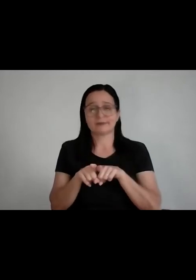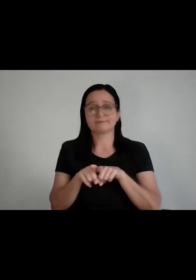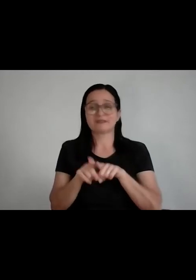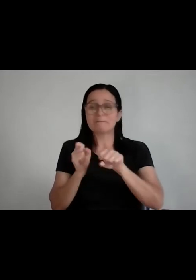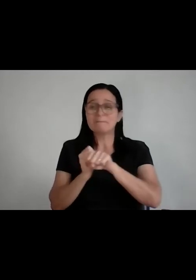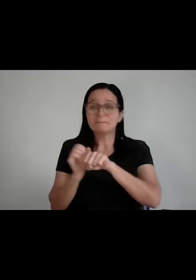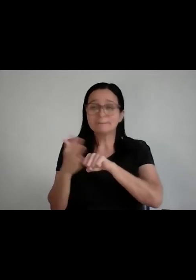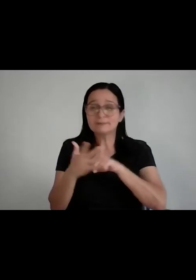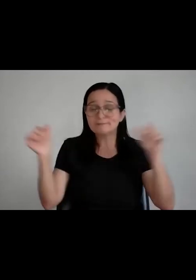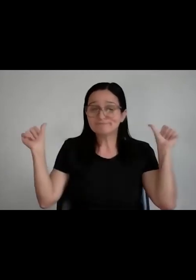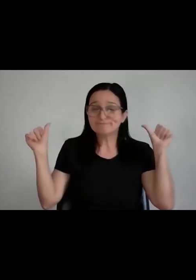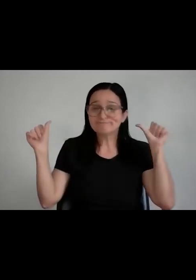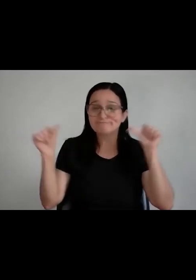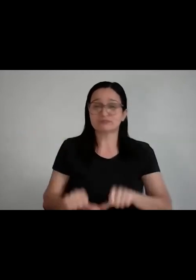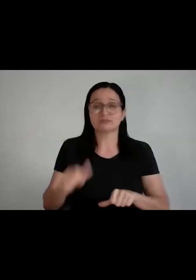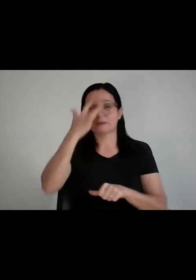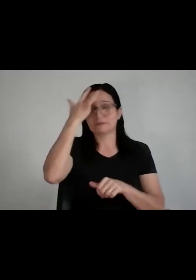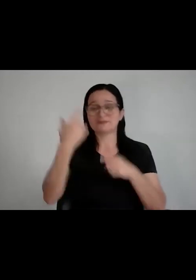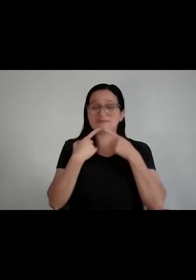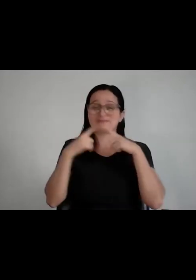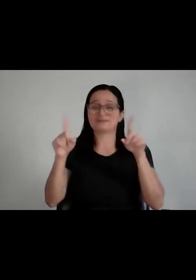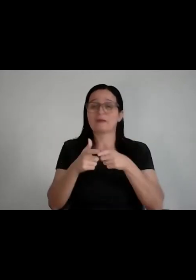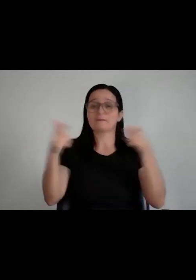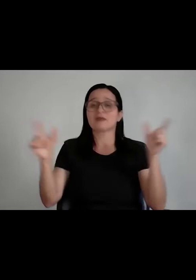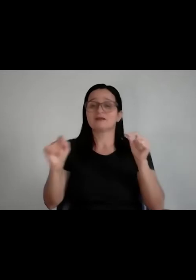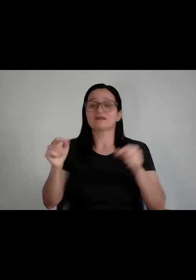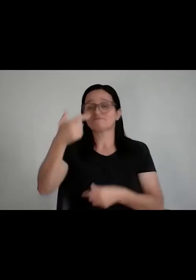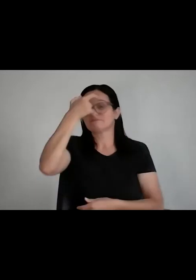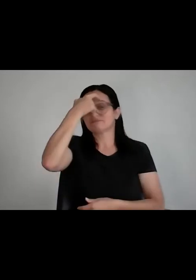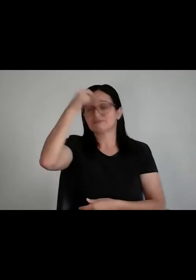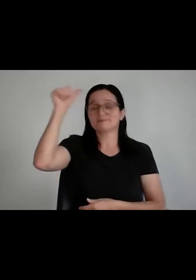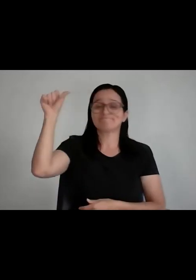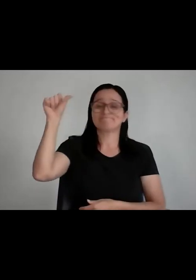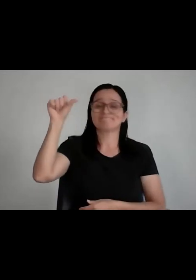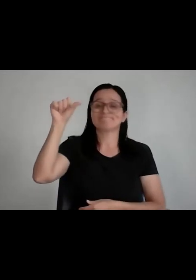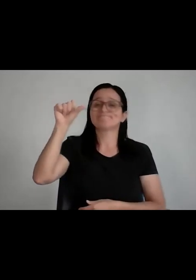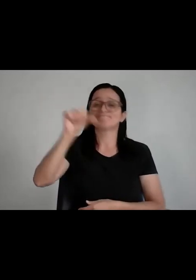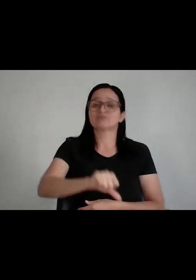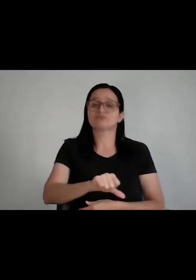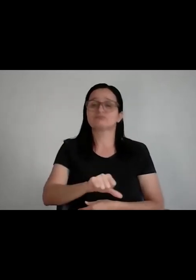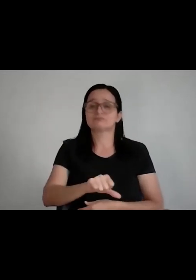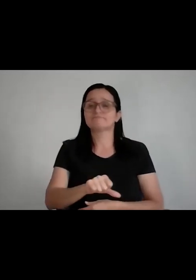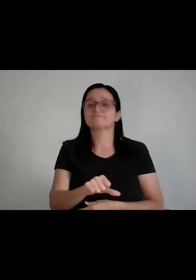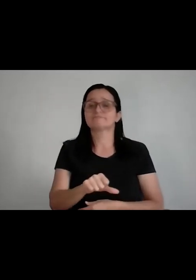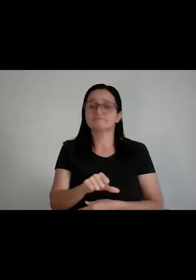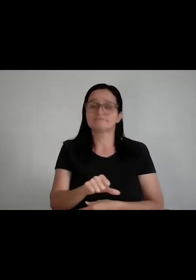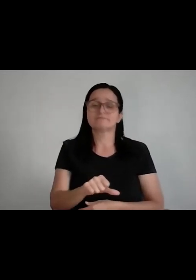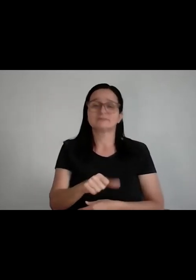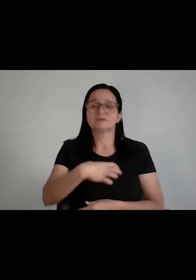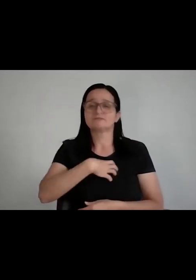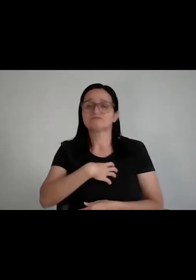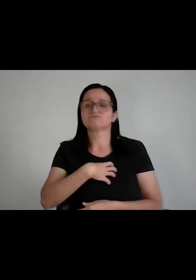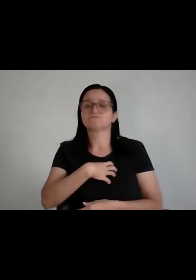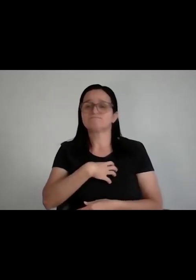reclamou, todo mundo degradou a saúde mental e foi um exercício e de todo mundo como manter a minha saúde mental